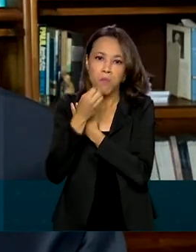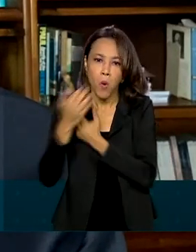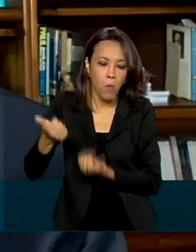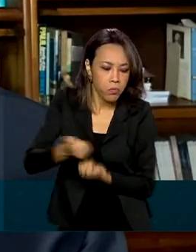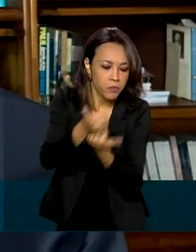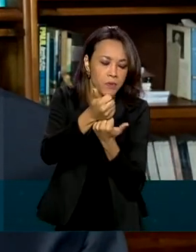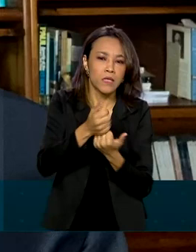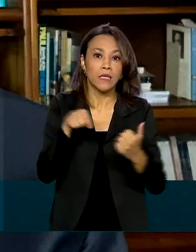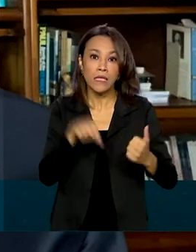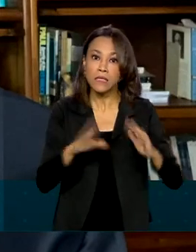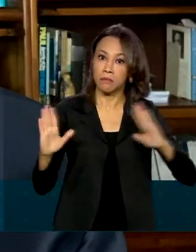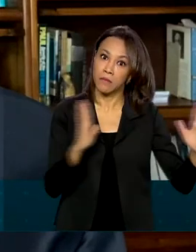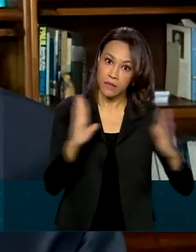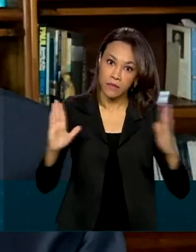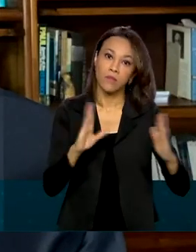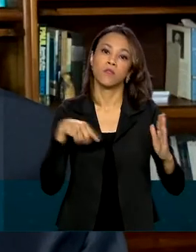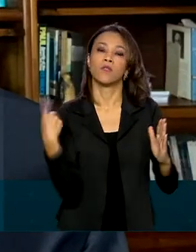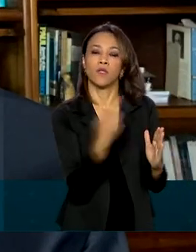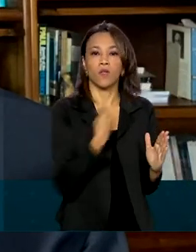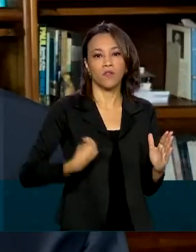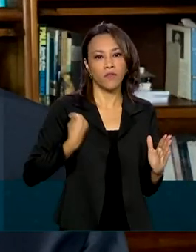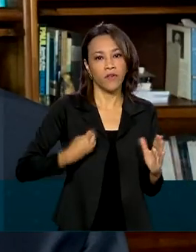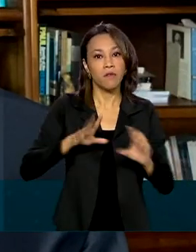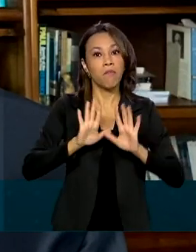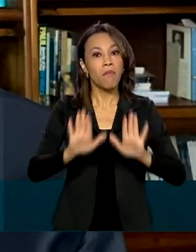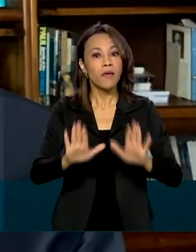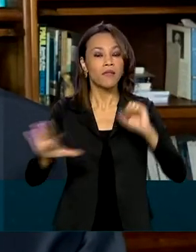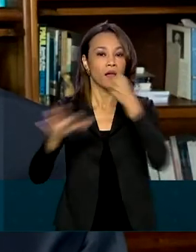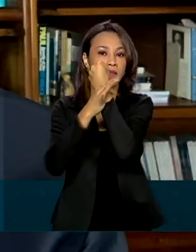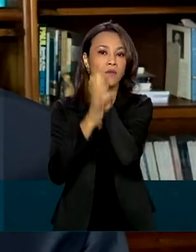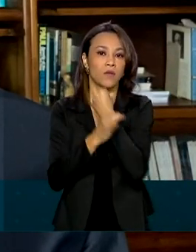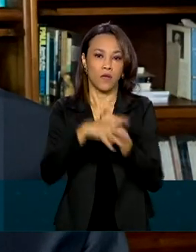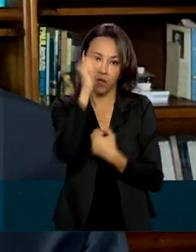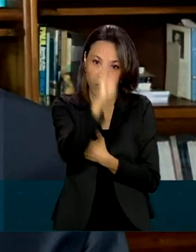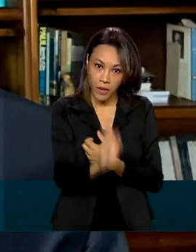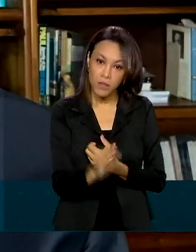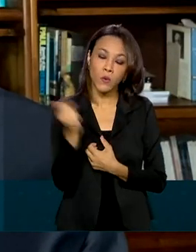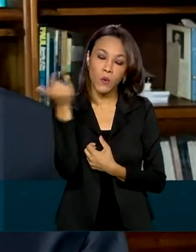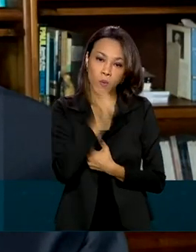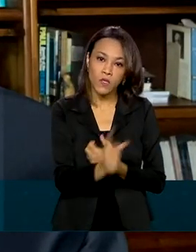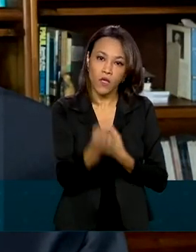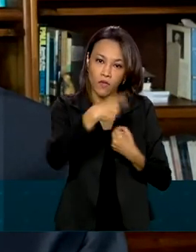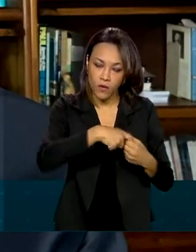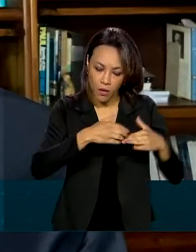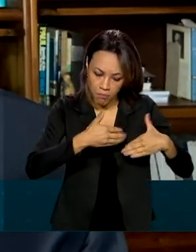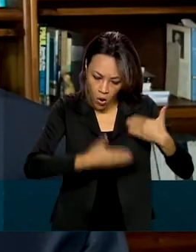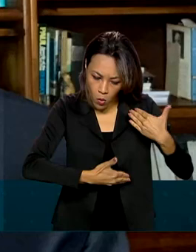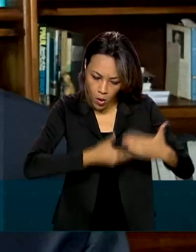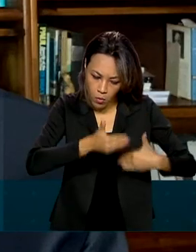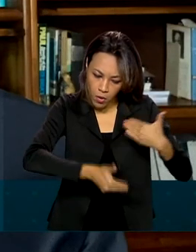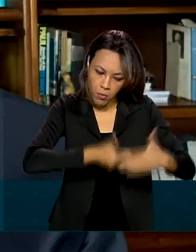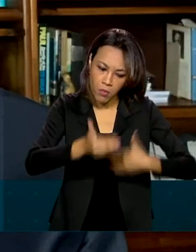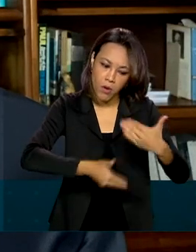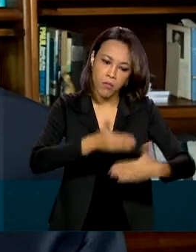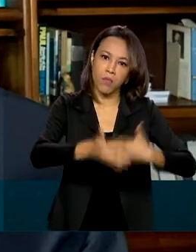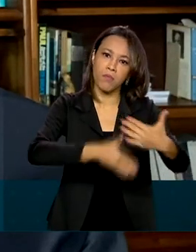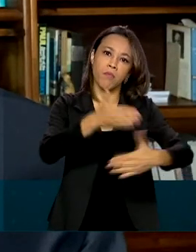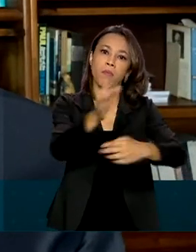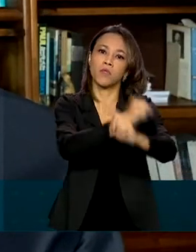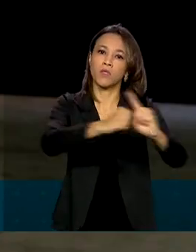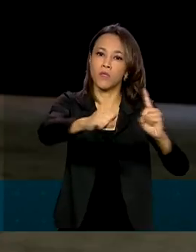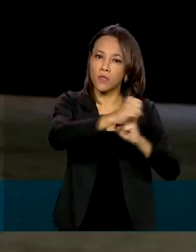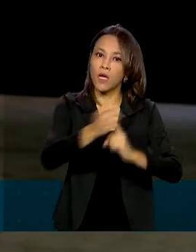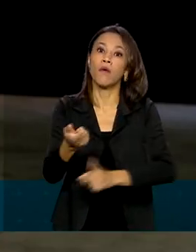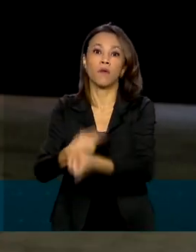período como este que vivemos, mas para garantir que o Brasil possa retomar a sua trajetória de crescimento social e